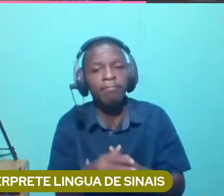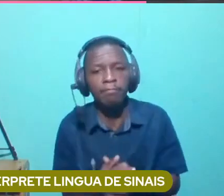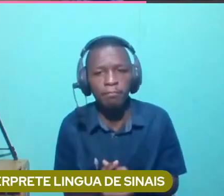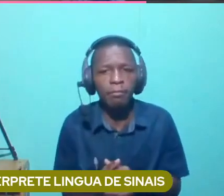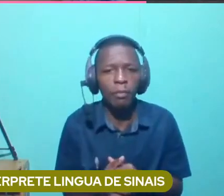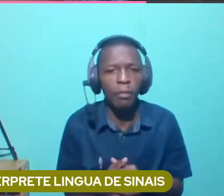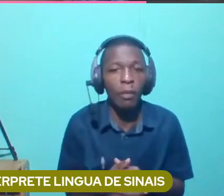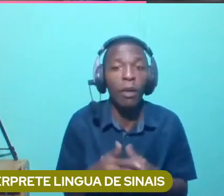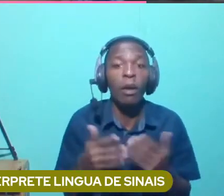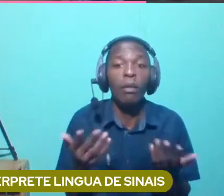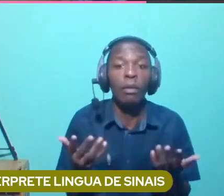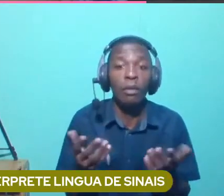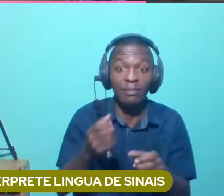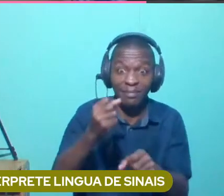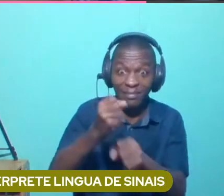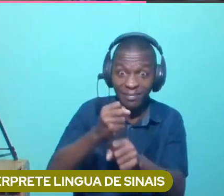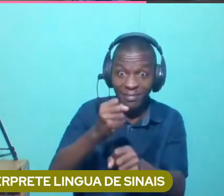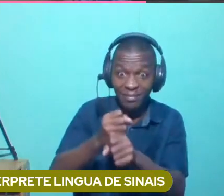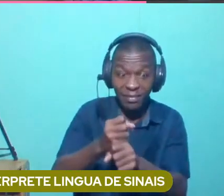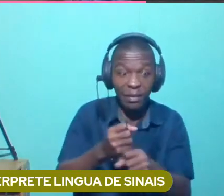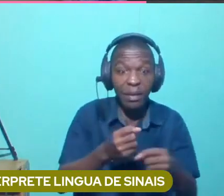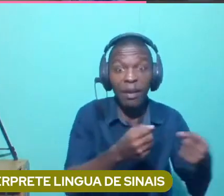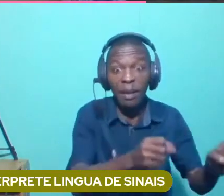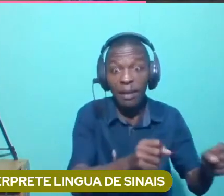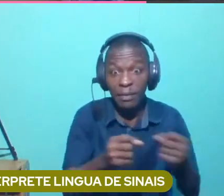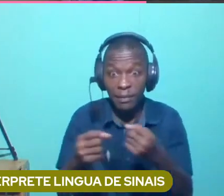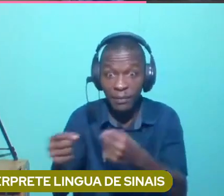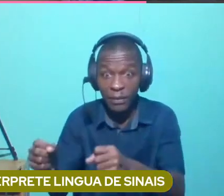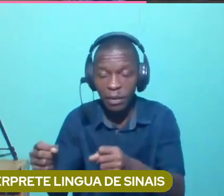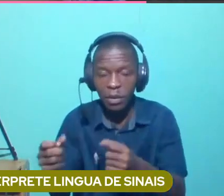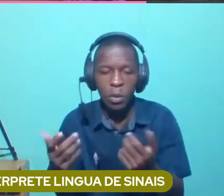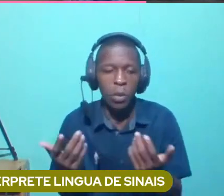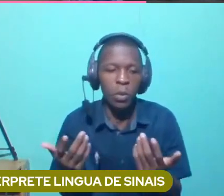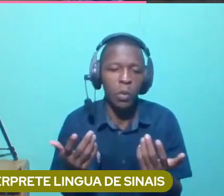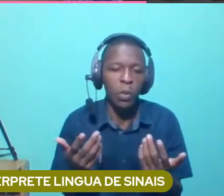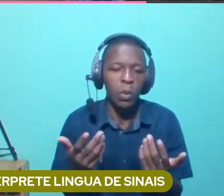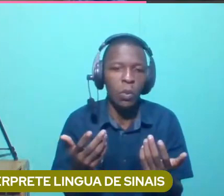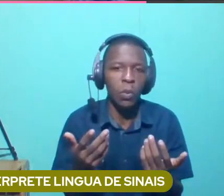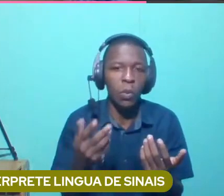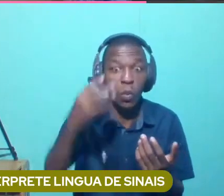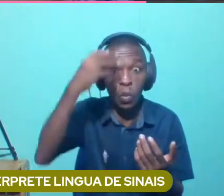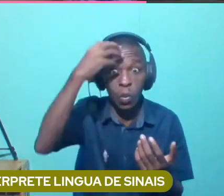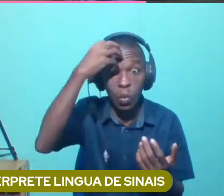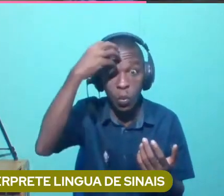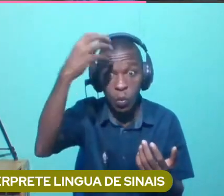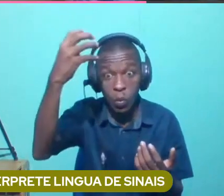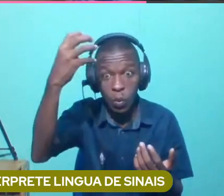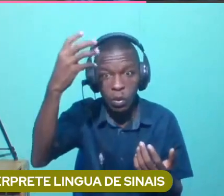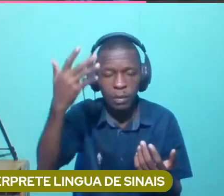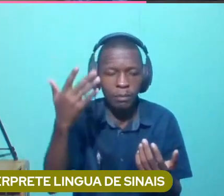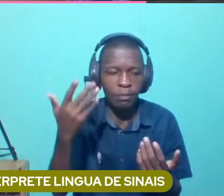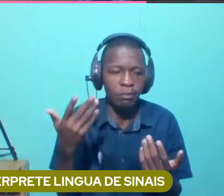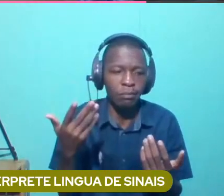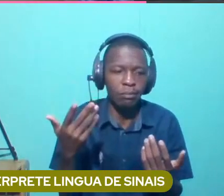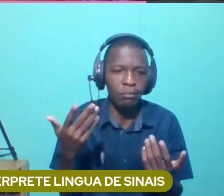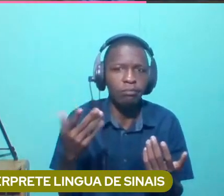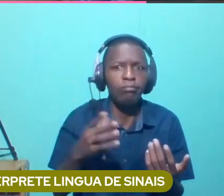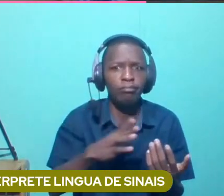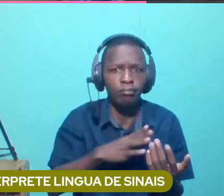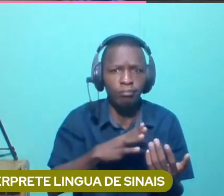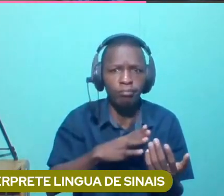também do ativismo, a sociedade civil nesta área, o governo com a aprovação de política, legislação, eu penso que houve uma evolução.